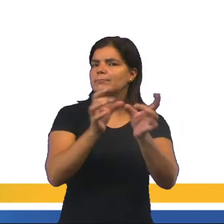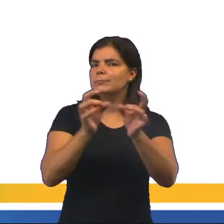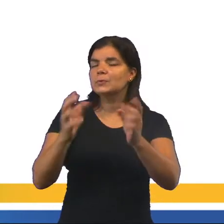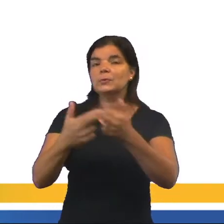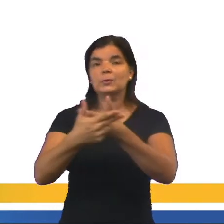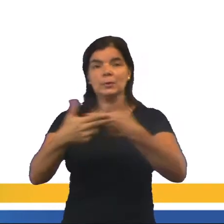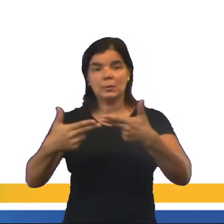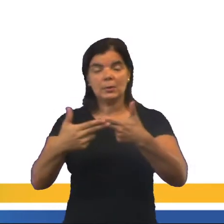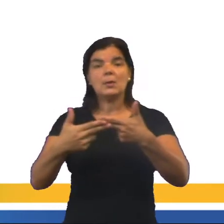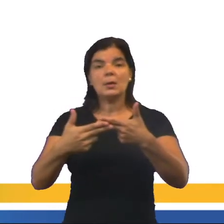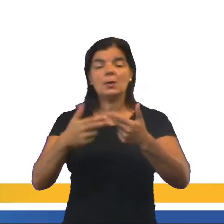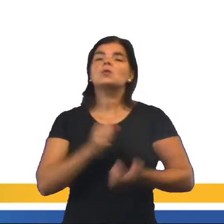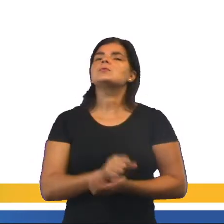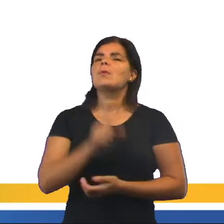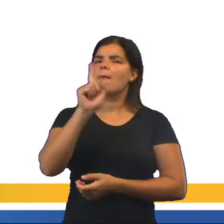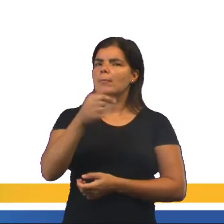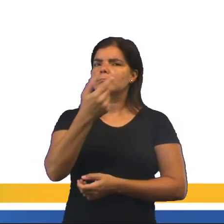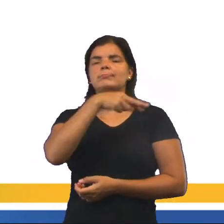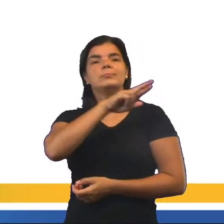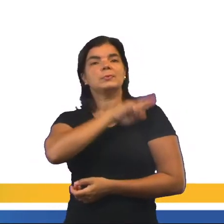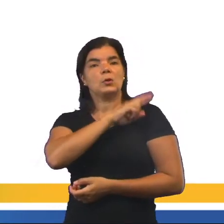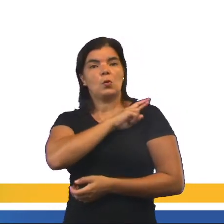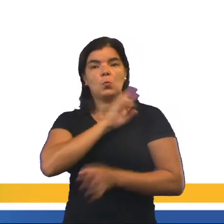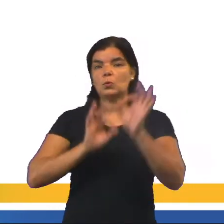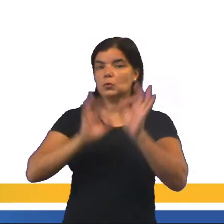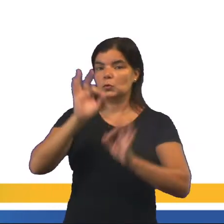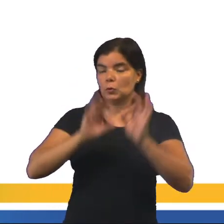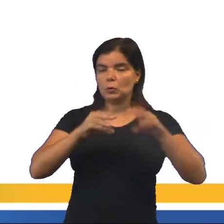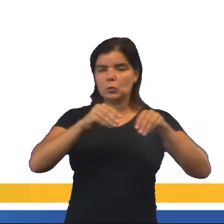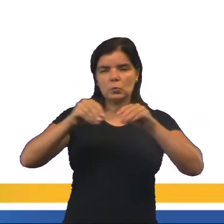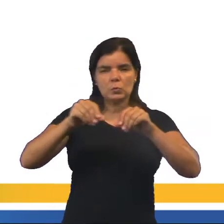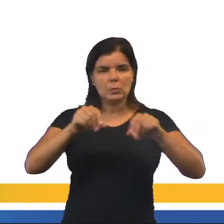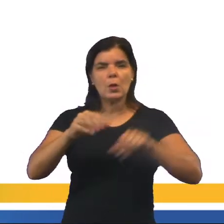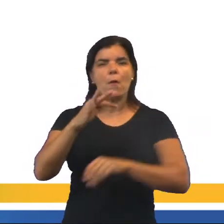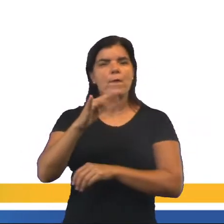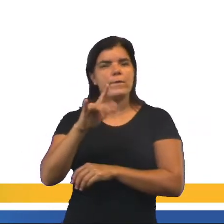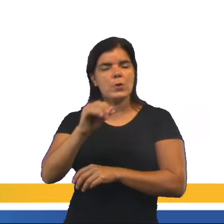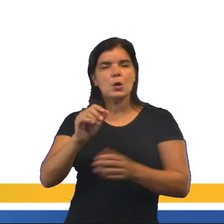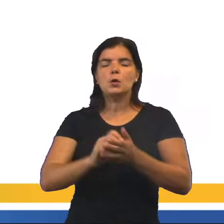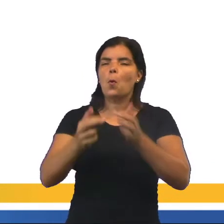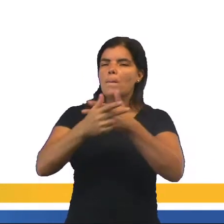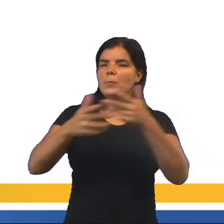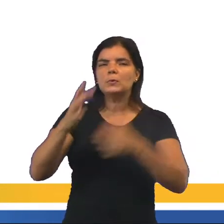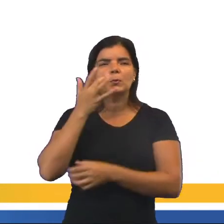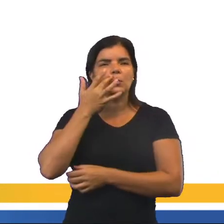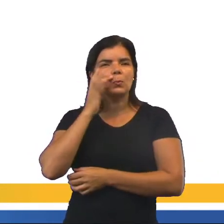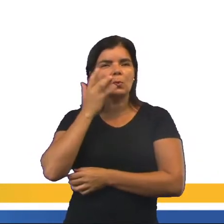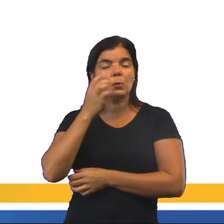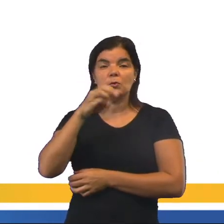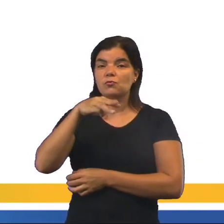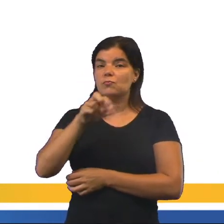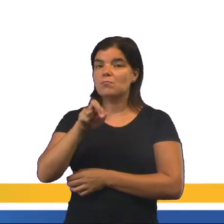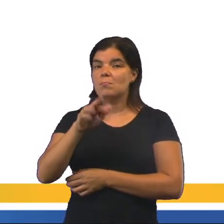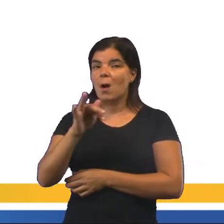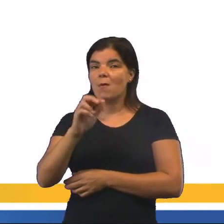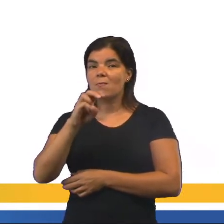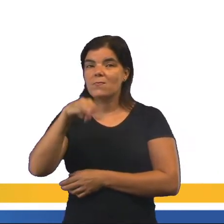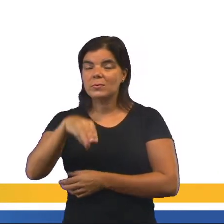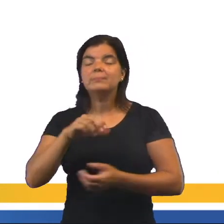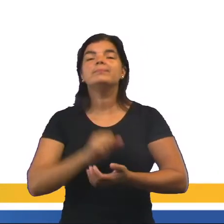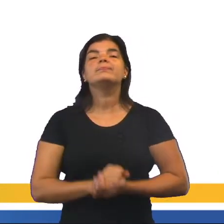de produtos. Então, eles eram responsáveis por fabricar tecidos finos, objetos de ouro, de mafim. Eles